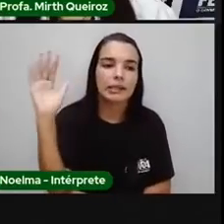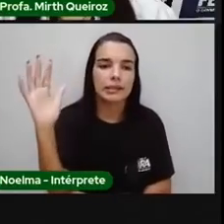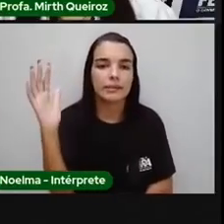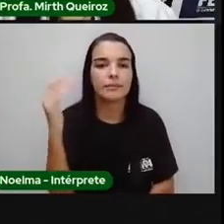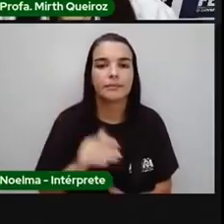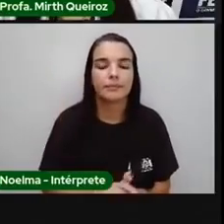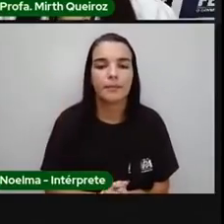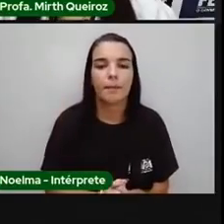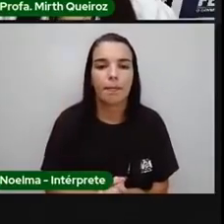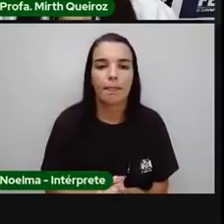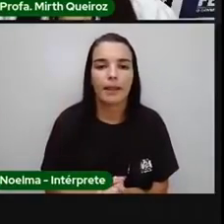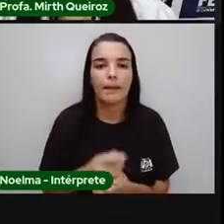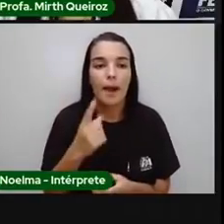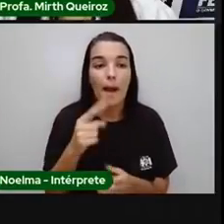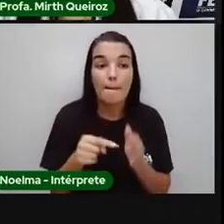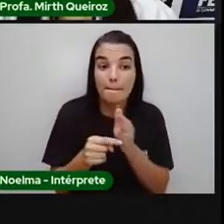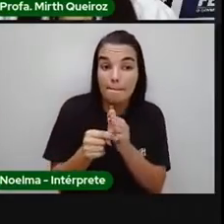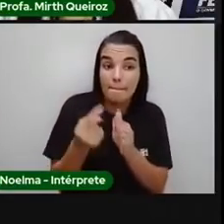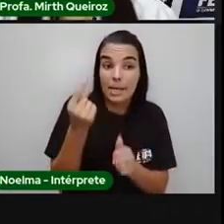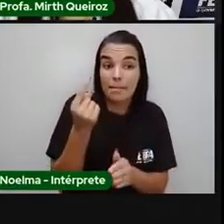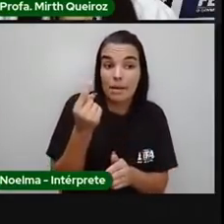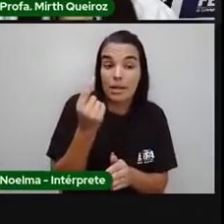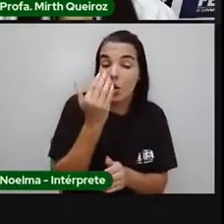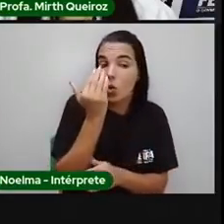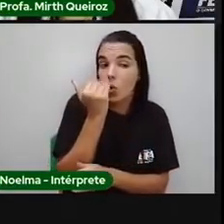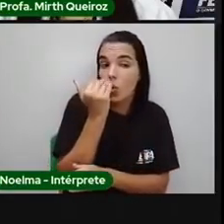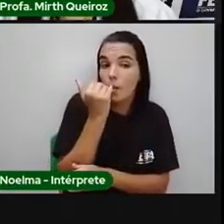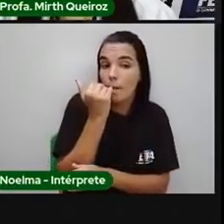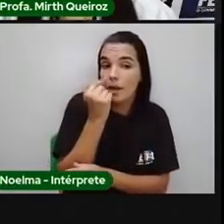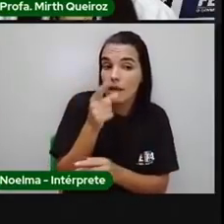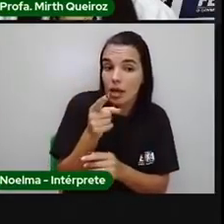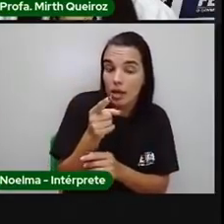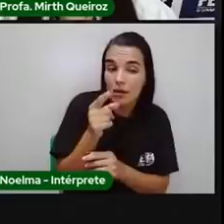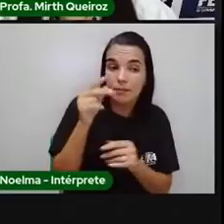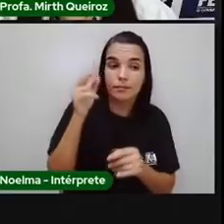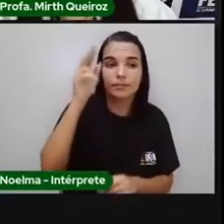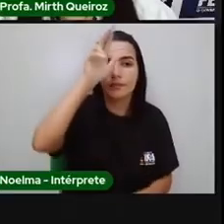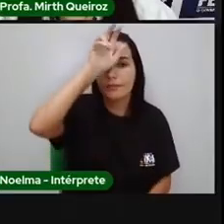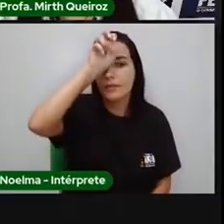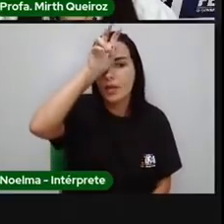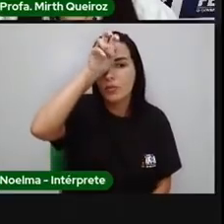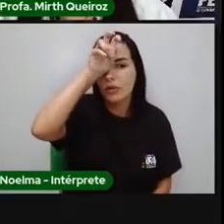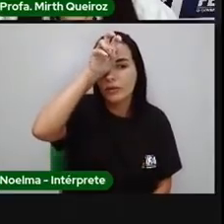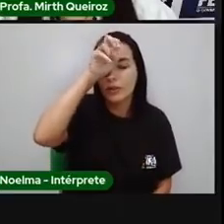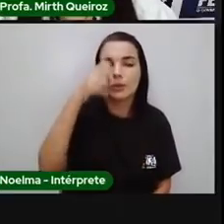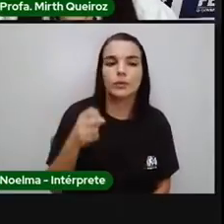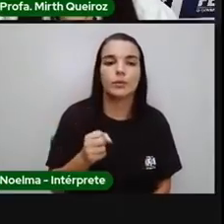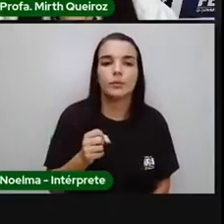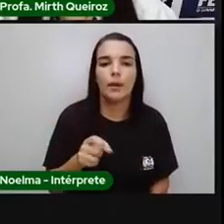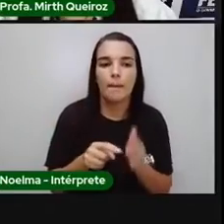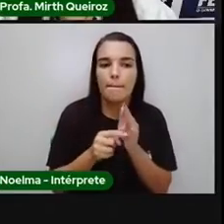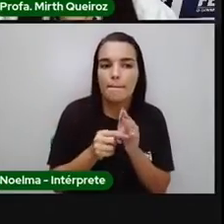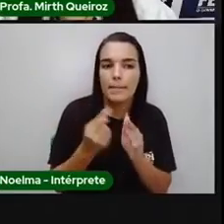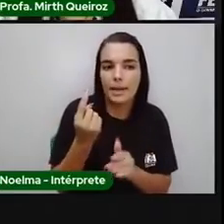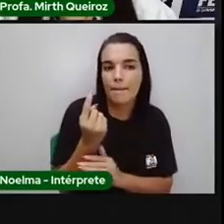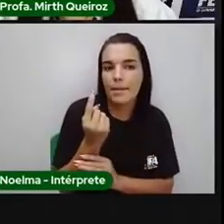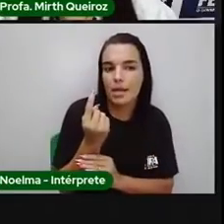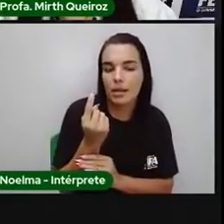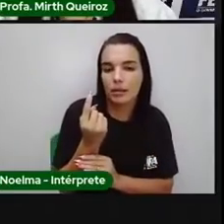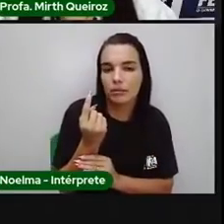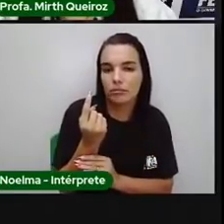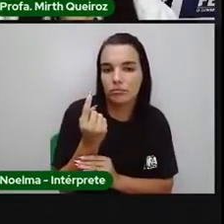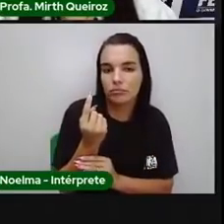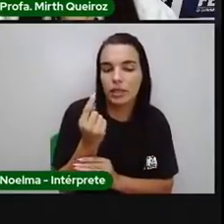primário, que é o que vem primeiro, ele vai alimentar de planta. A planta não é consumidor, ela é